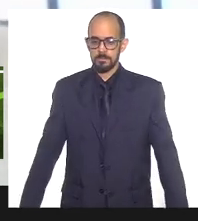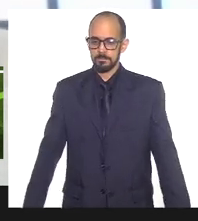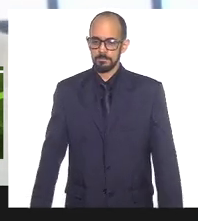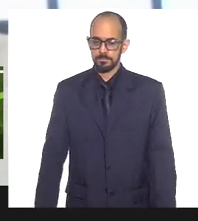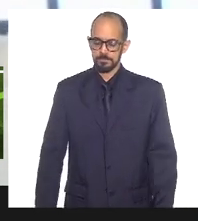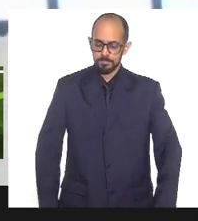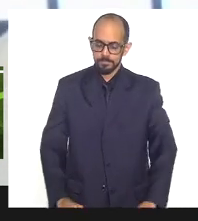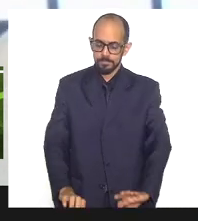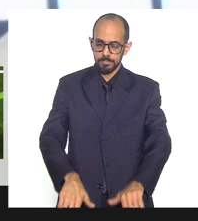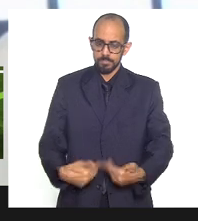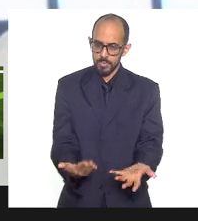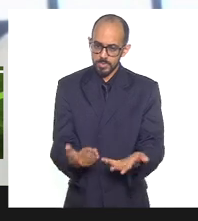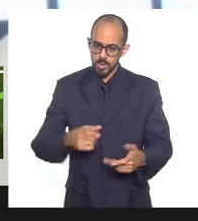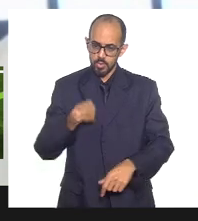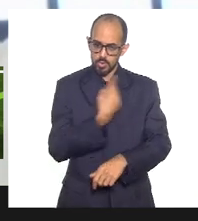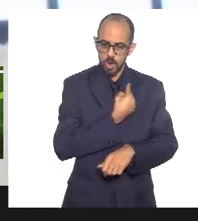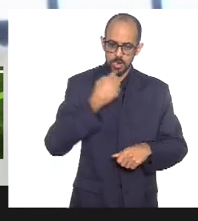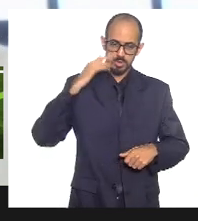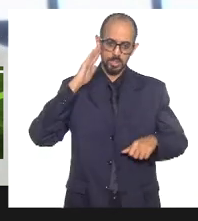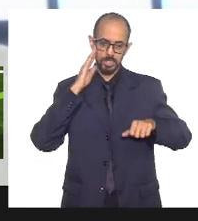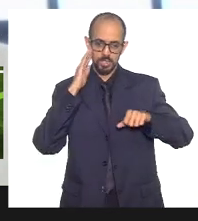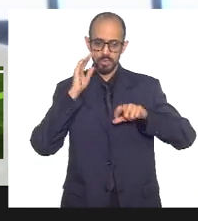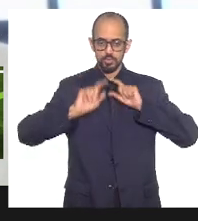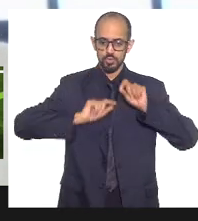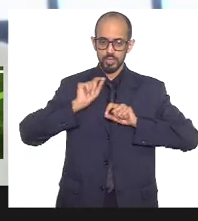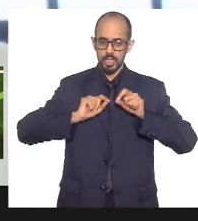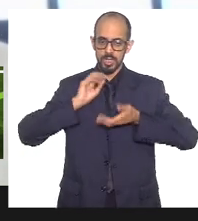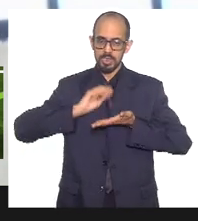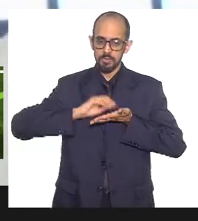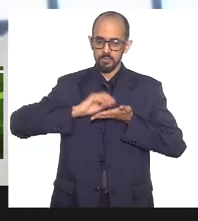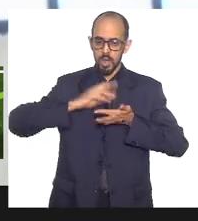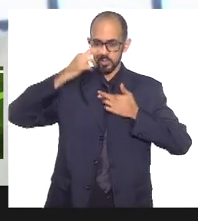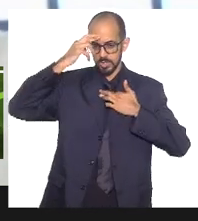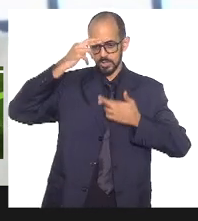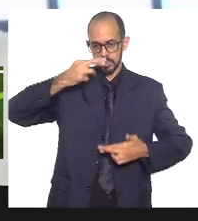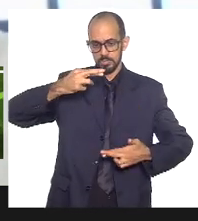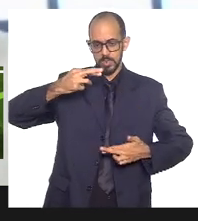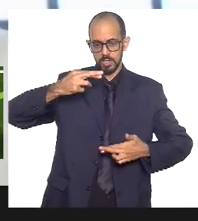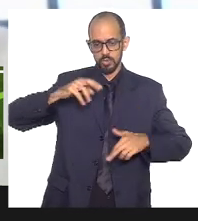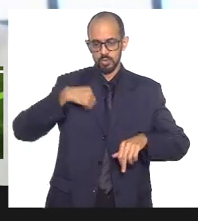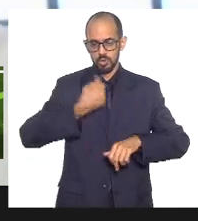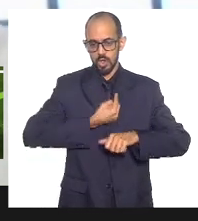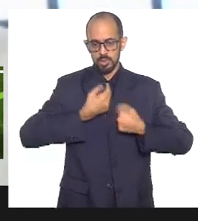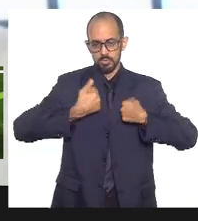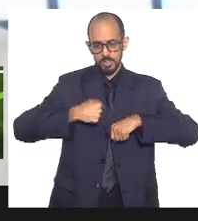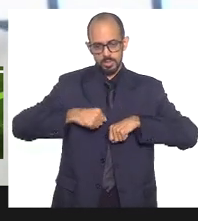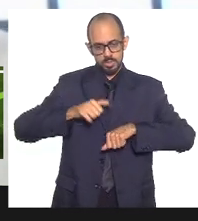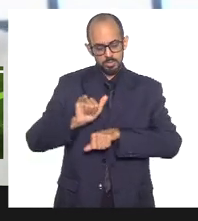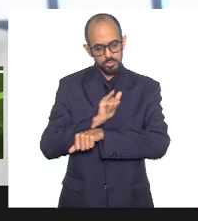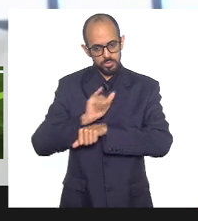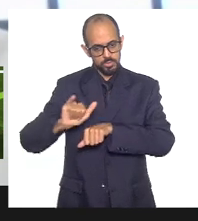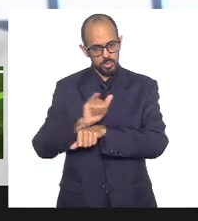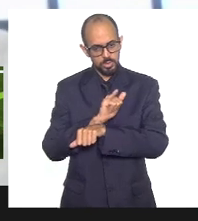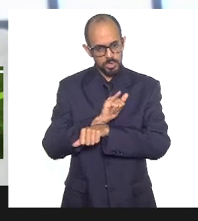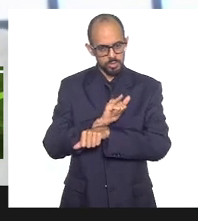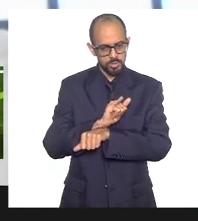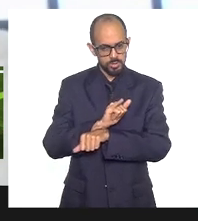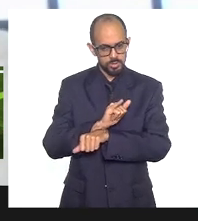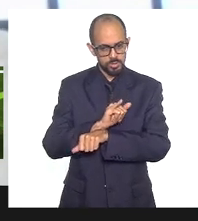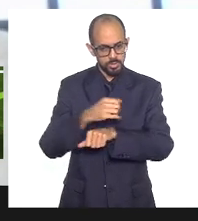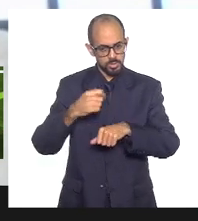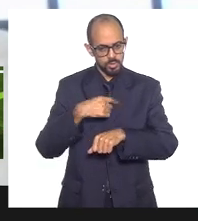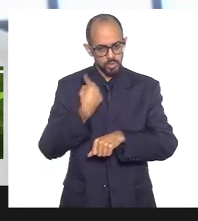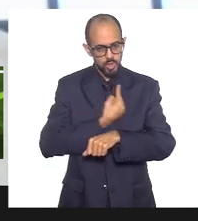entendemos e eu entendo que esse desrespeito nós precisamos de ferramenta. A nossa